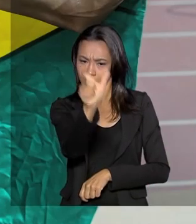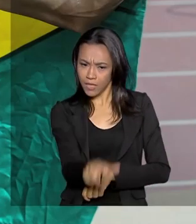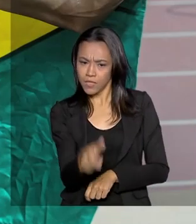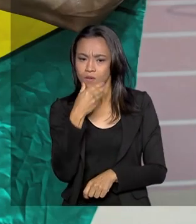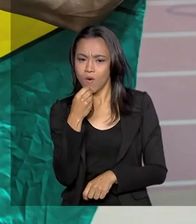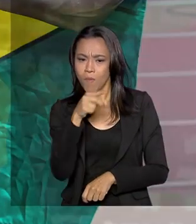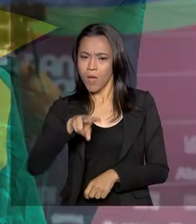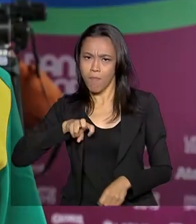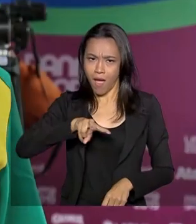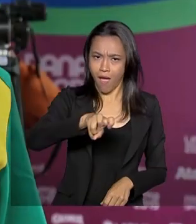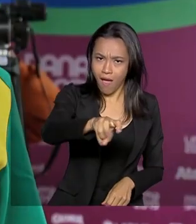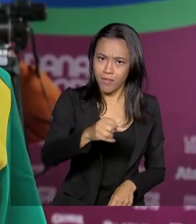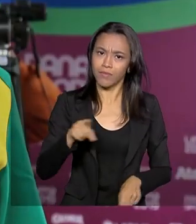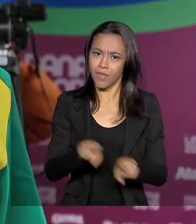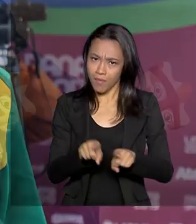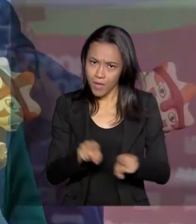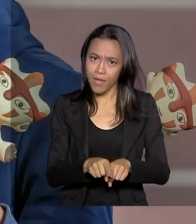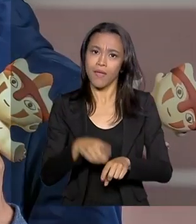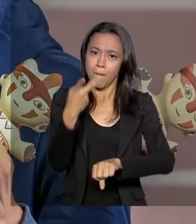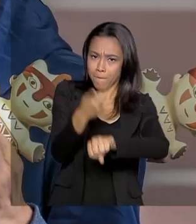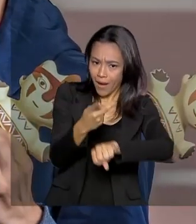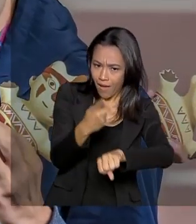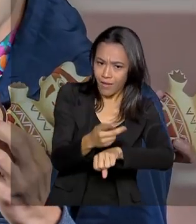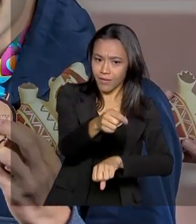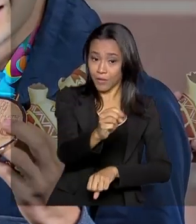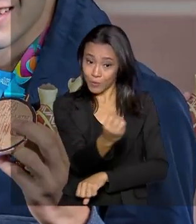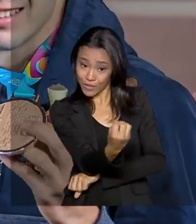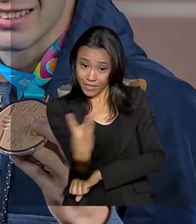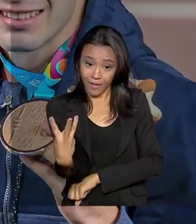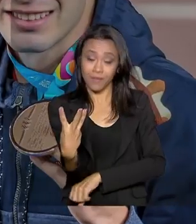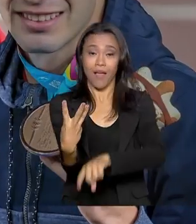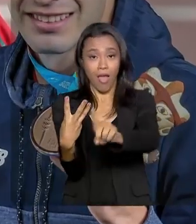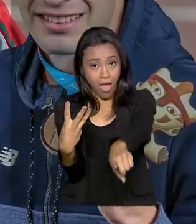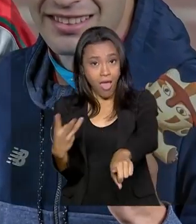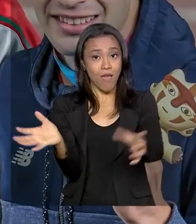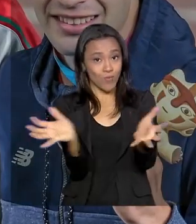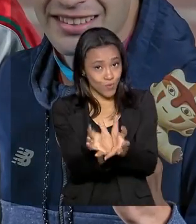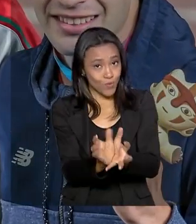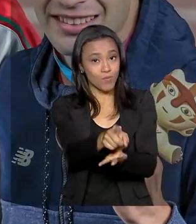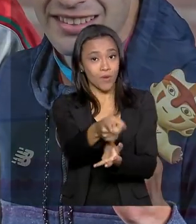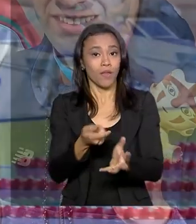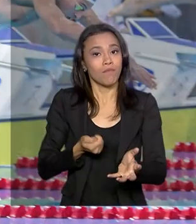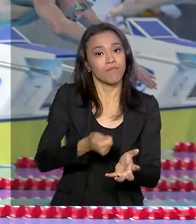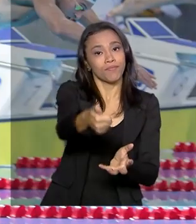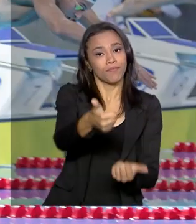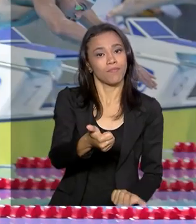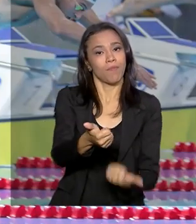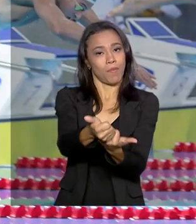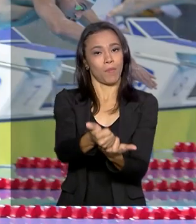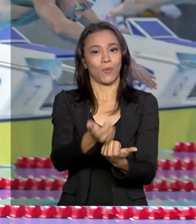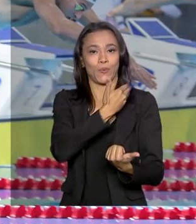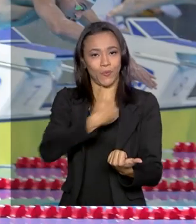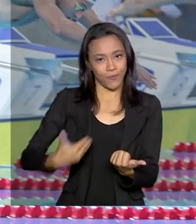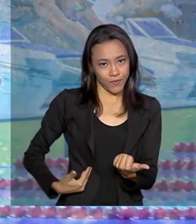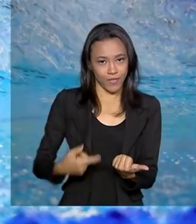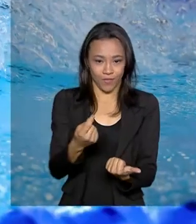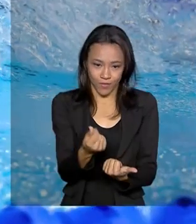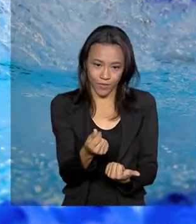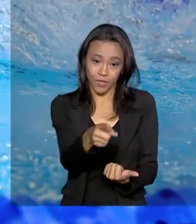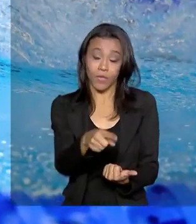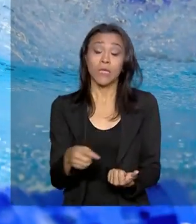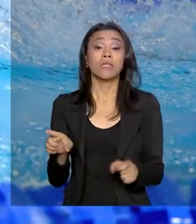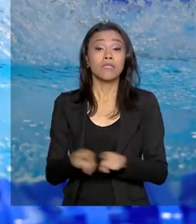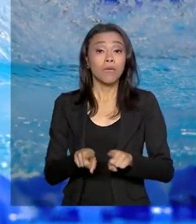levou a prata. Os três pódios vieram com atletas beneficiados pelo Bolsa Atleta. E também no primeiro dia de